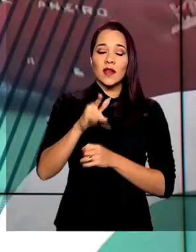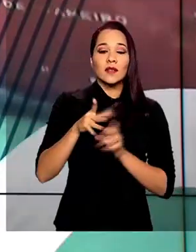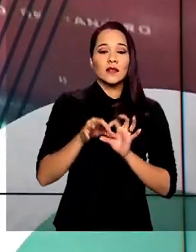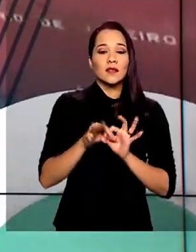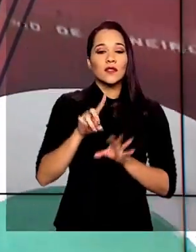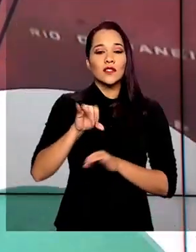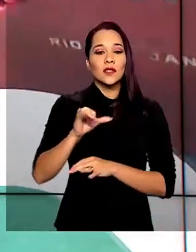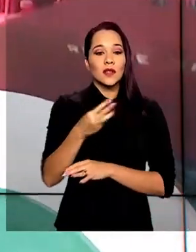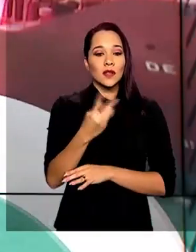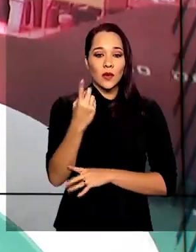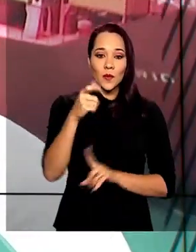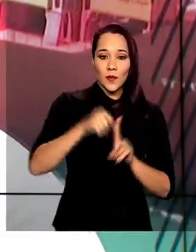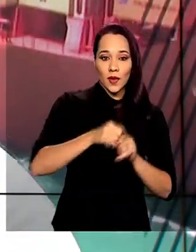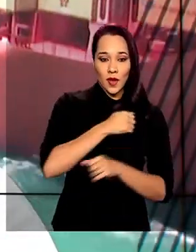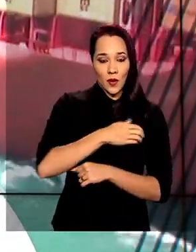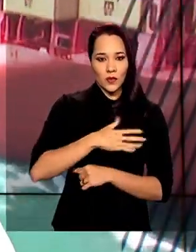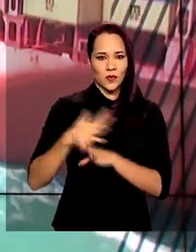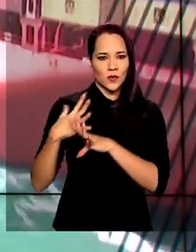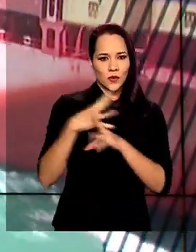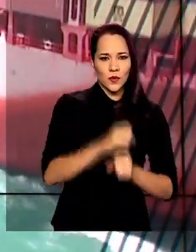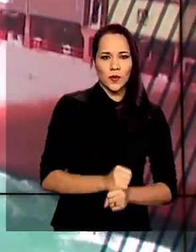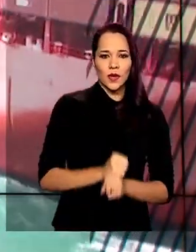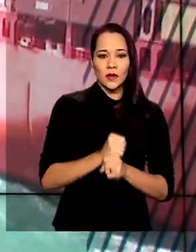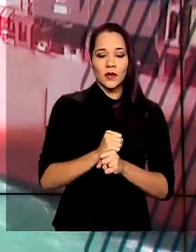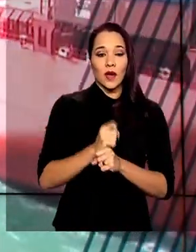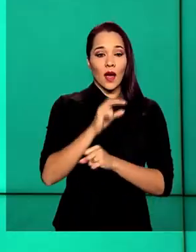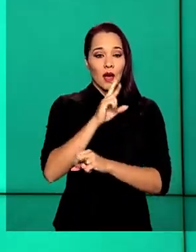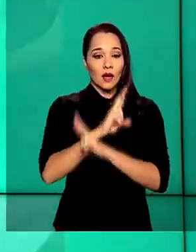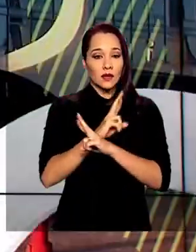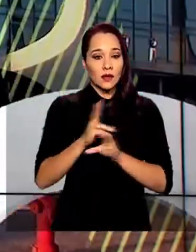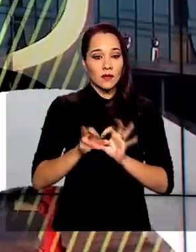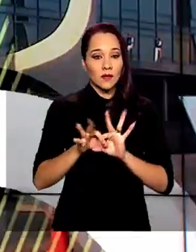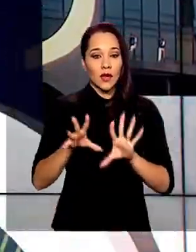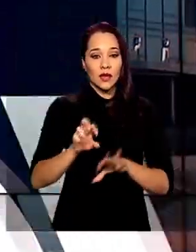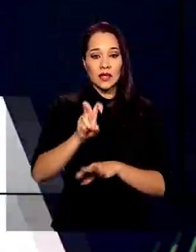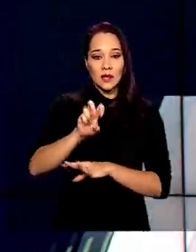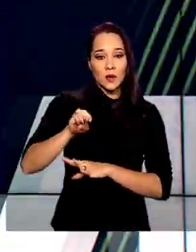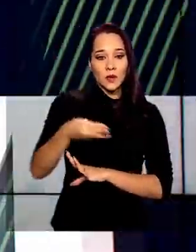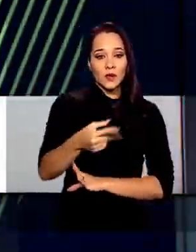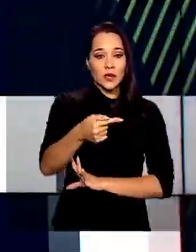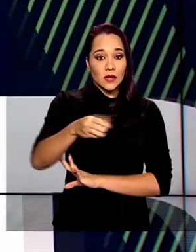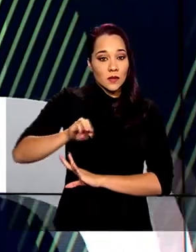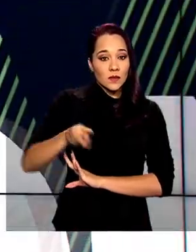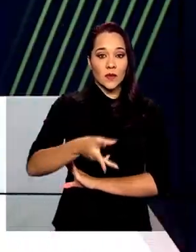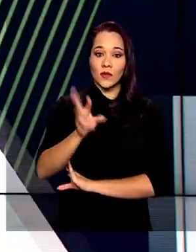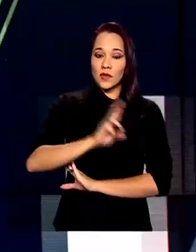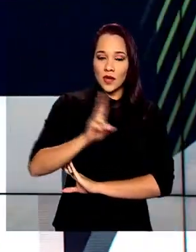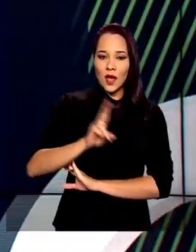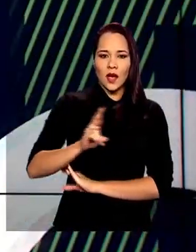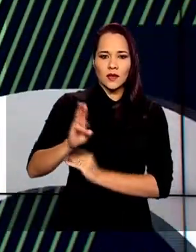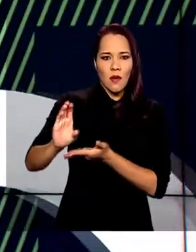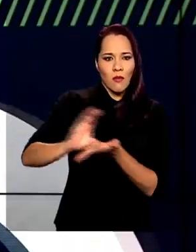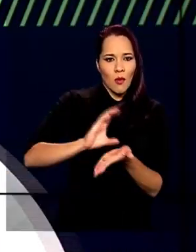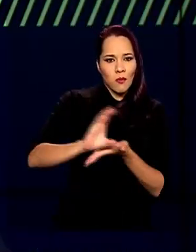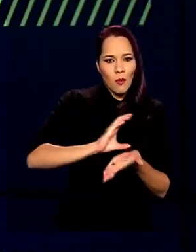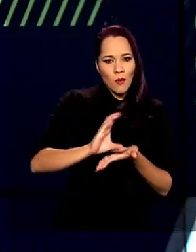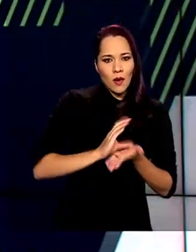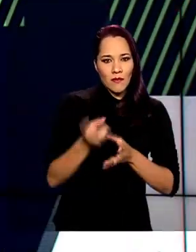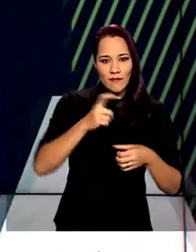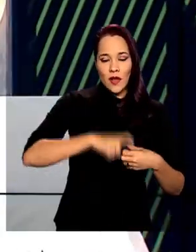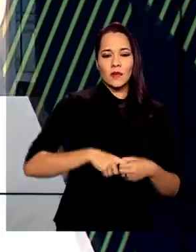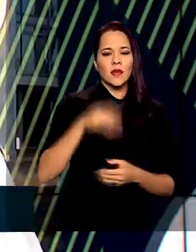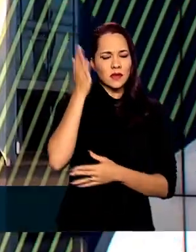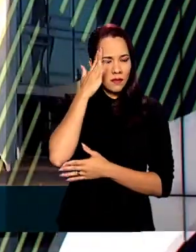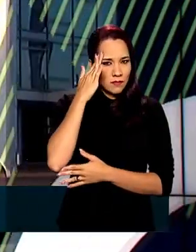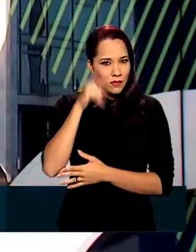dia 31 de agosto. Ao todo, a Receita libera mais de 5 bilhões e 700 milhões de reais em restituições. Para saber